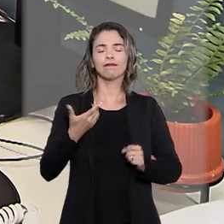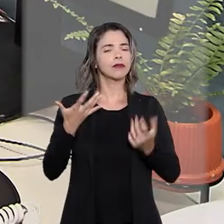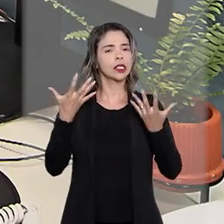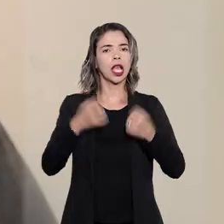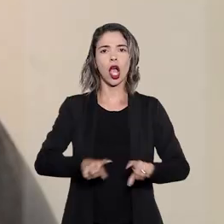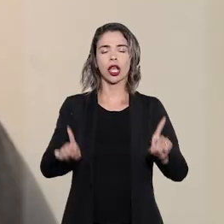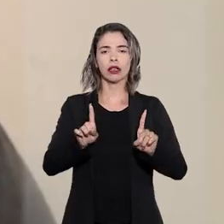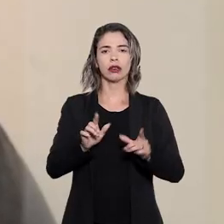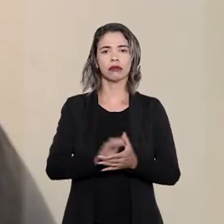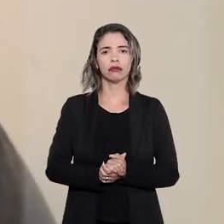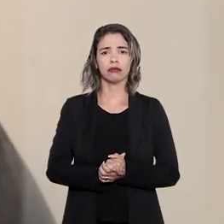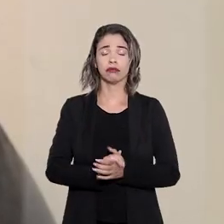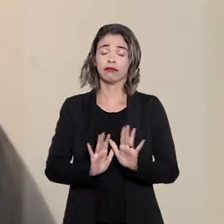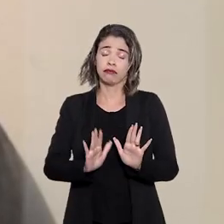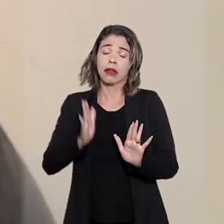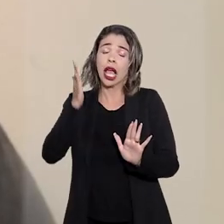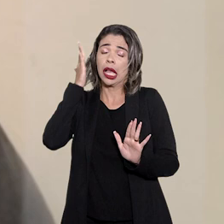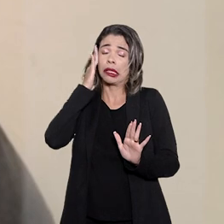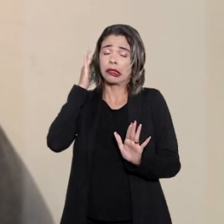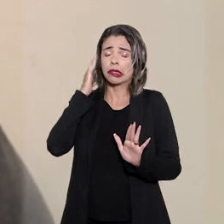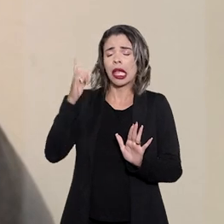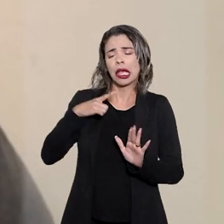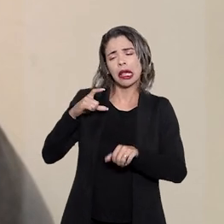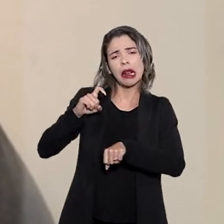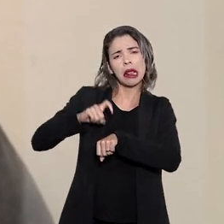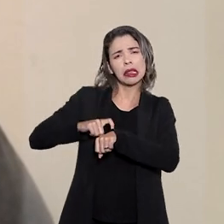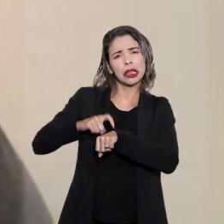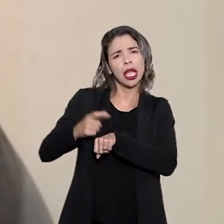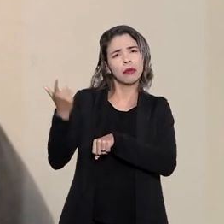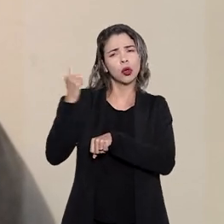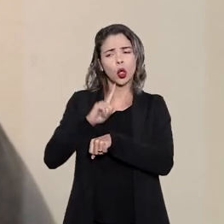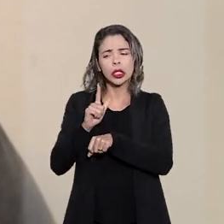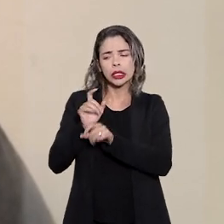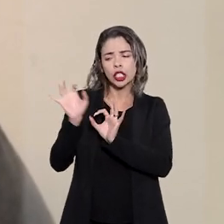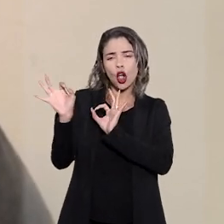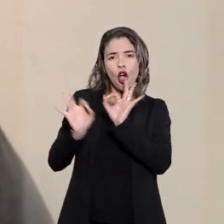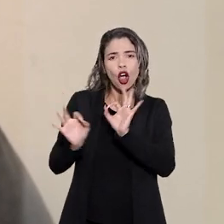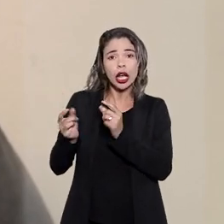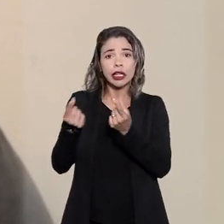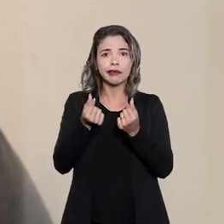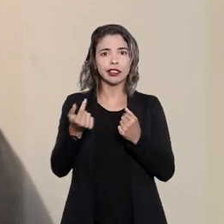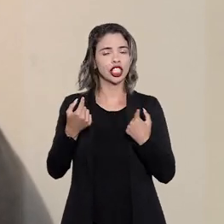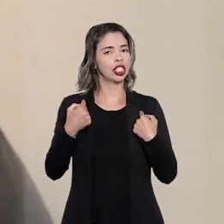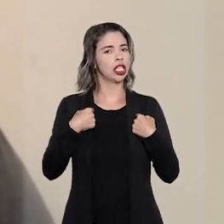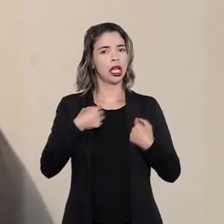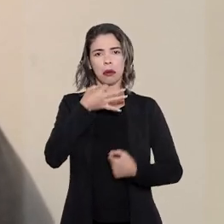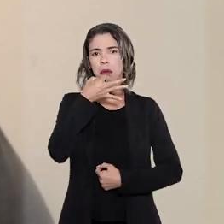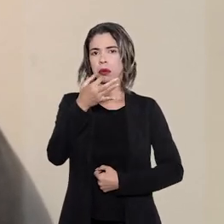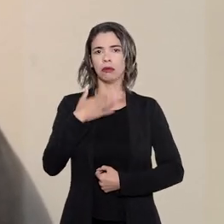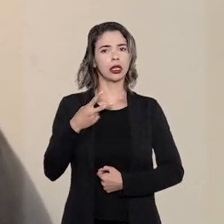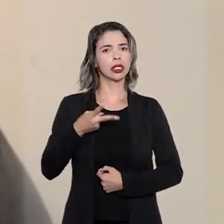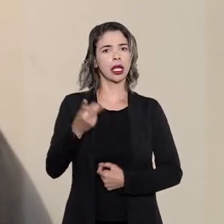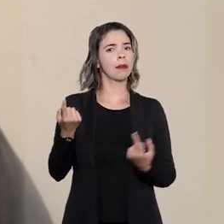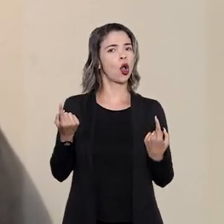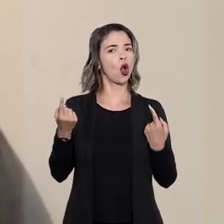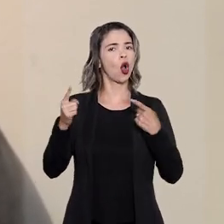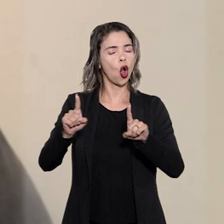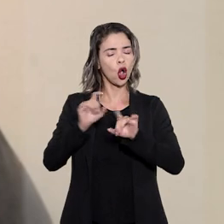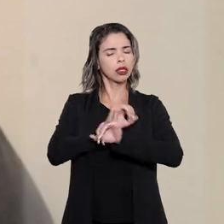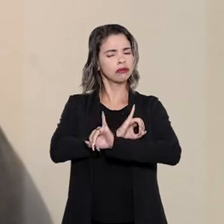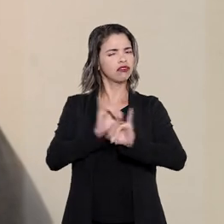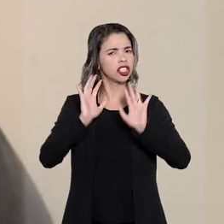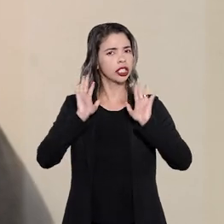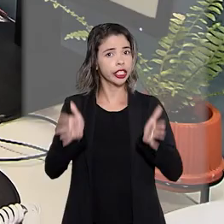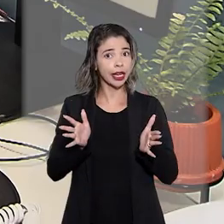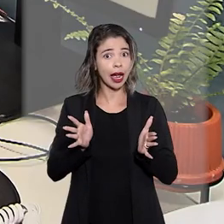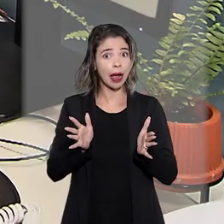da ex. Eu sabia que ela ia levar um tempo até se estabilizar financeiramente. Então, eu fui contra. Sempre fui contra, deixei claro